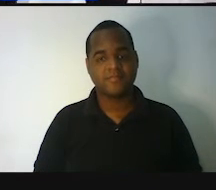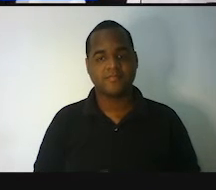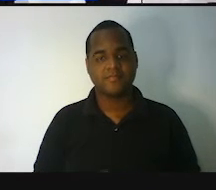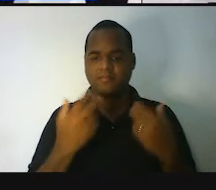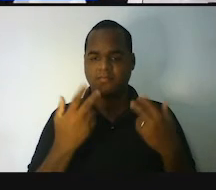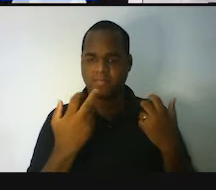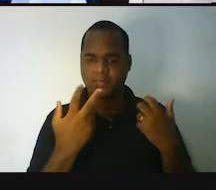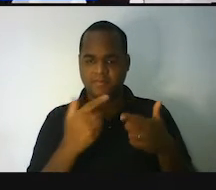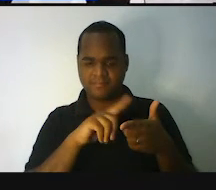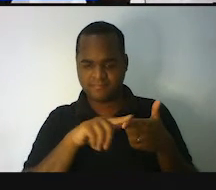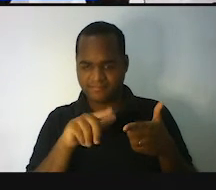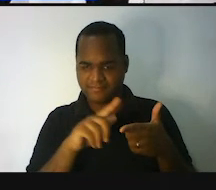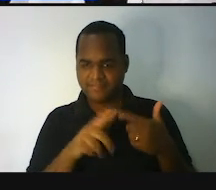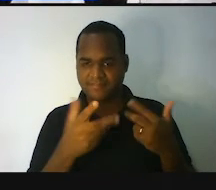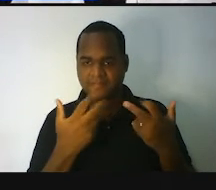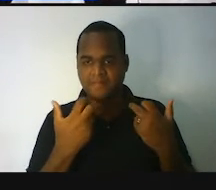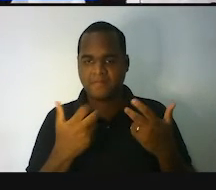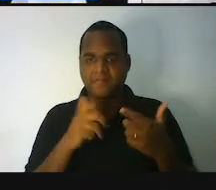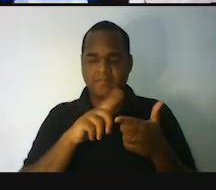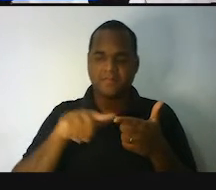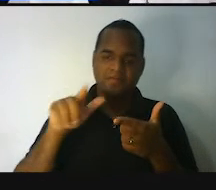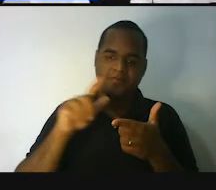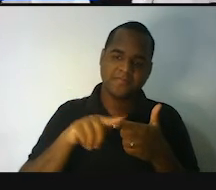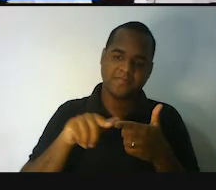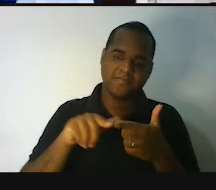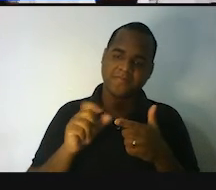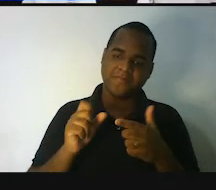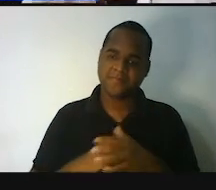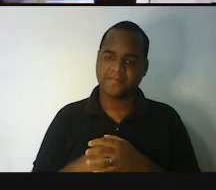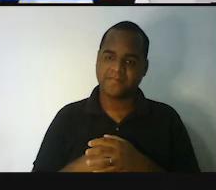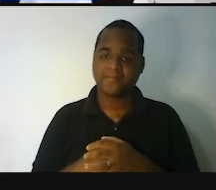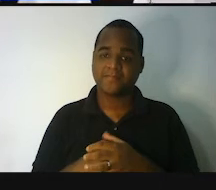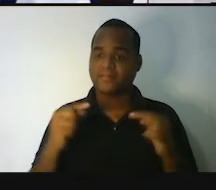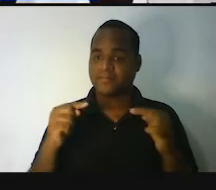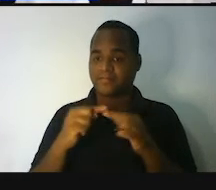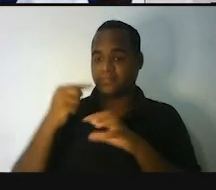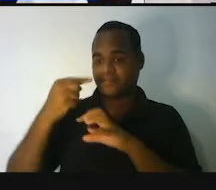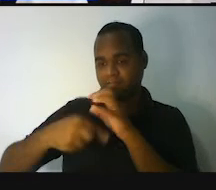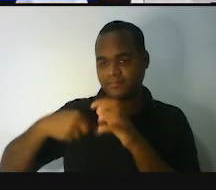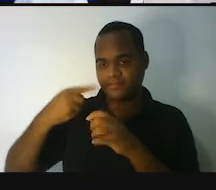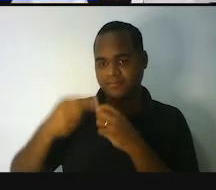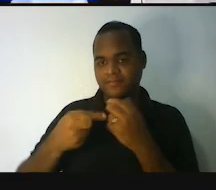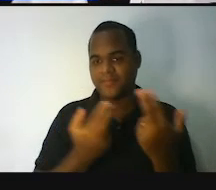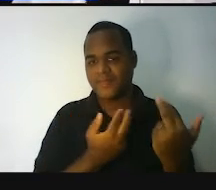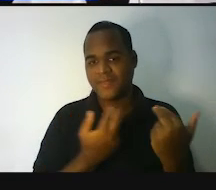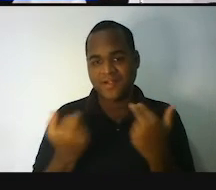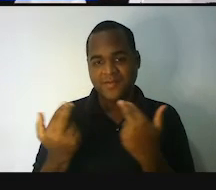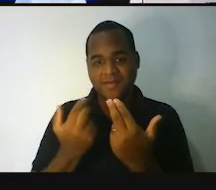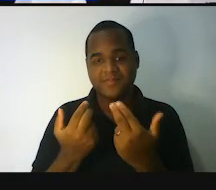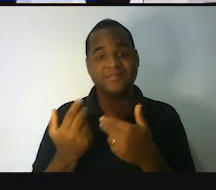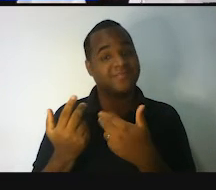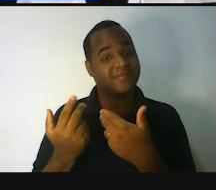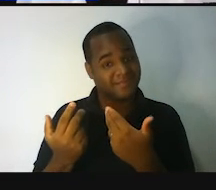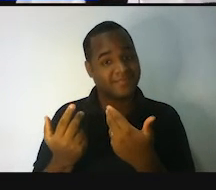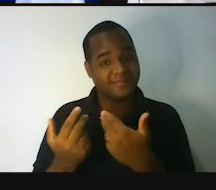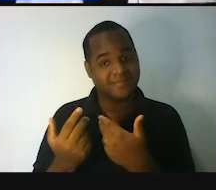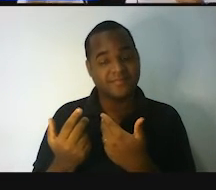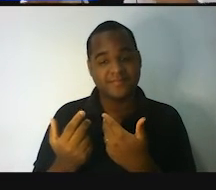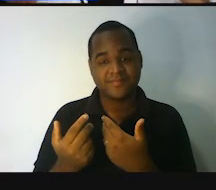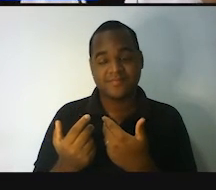Percebeu o problema? Então, imagine só isso funcionando no mundo inteiro. Então, cada parede,